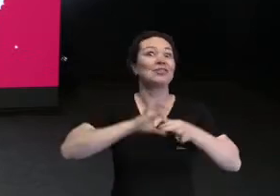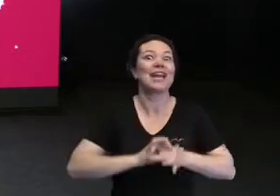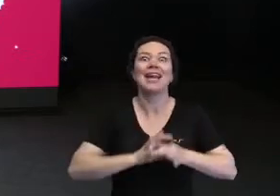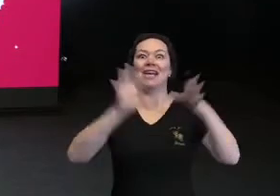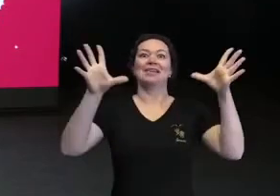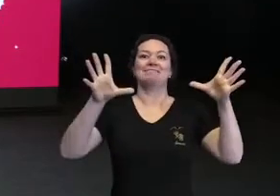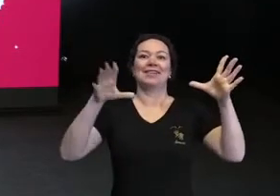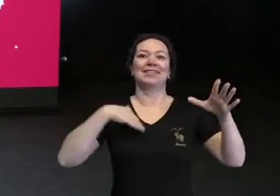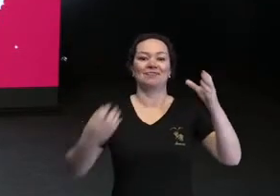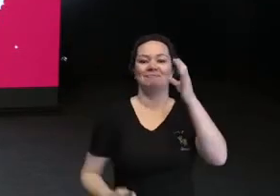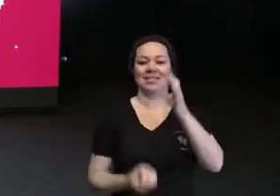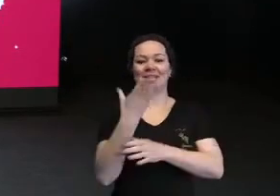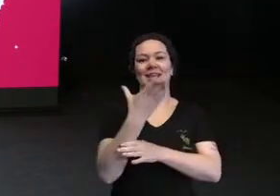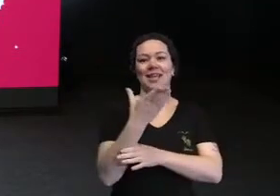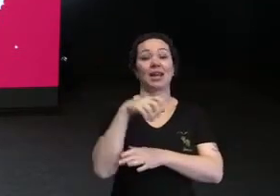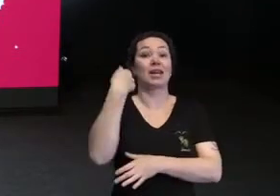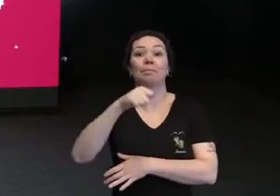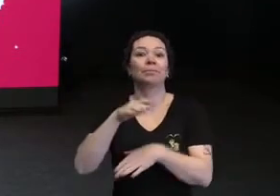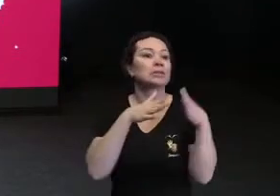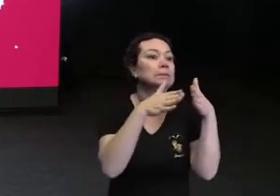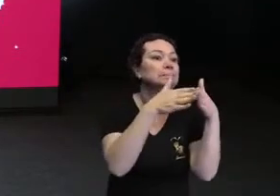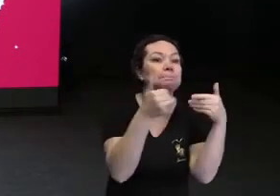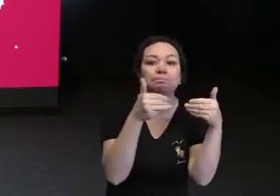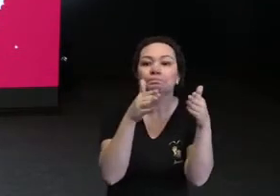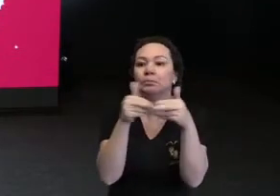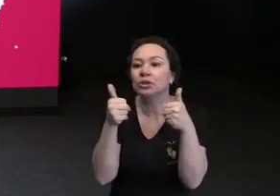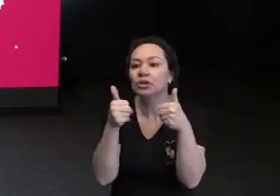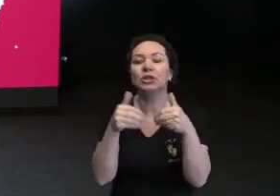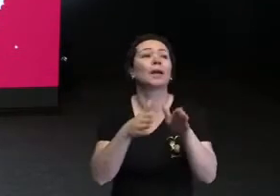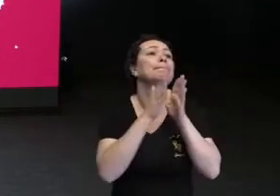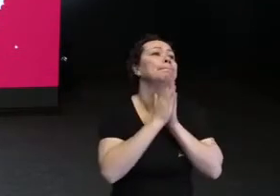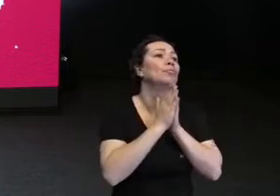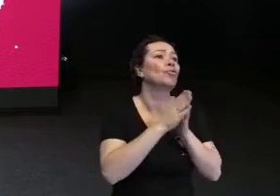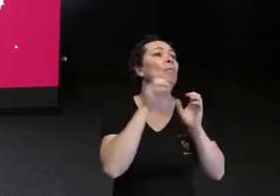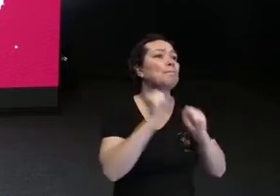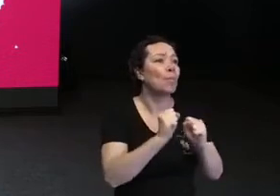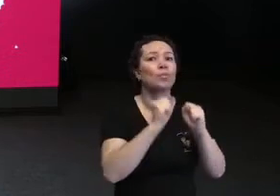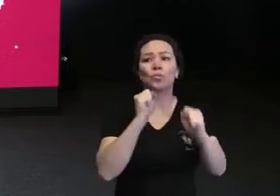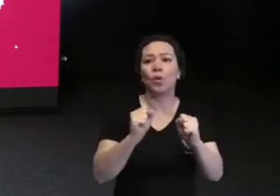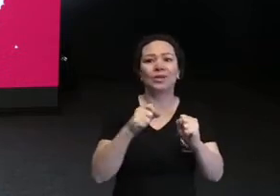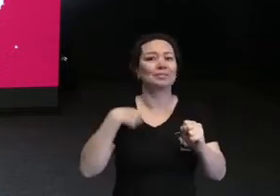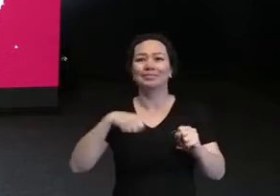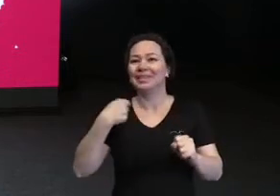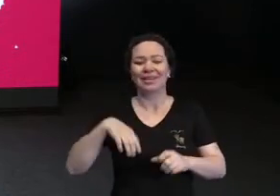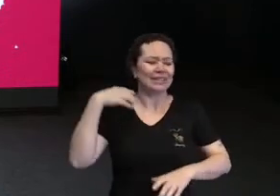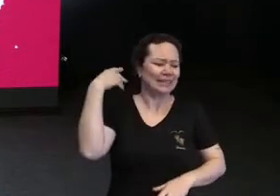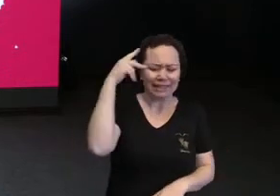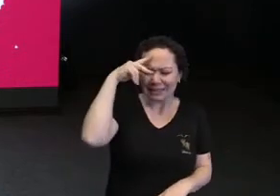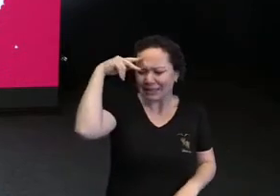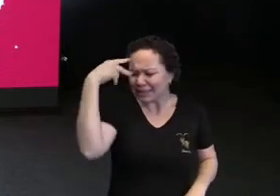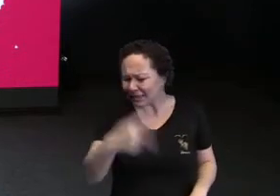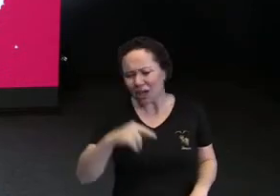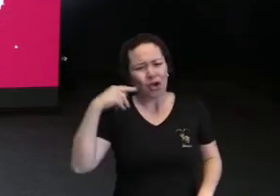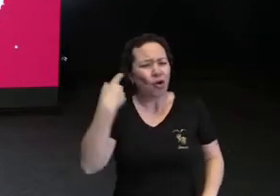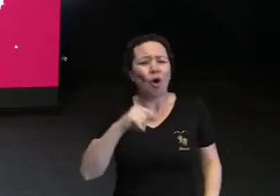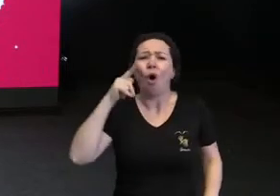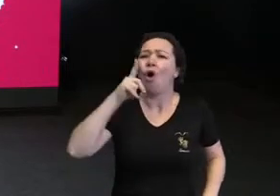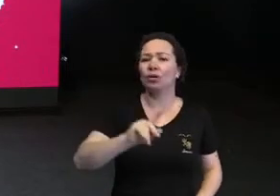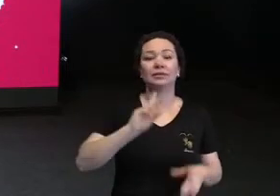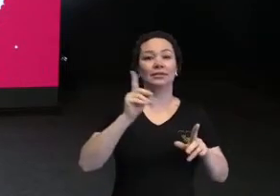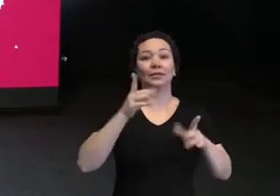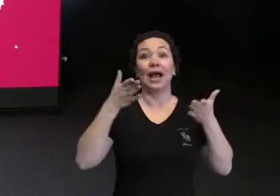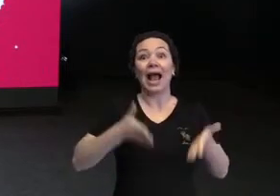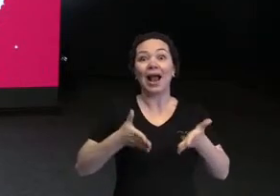criar. Eu não precisava mais pedir para o dono da produtora, eu não precisava correr, sabe, para as pessoas me ouvirem, porque eu tinha, finalmente,